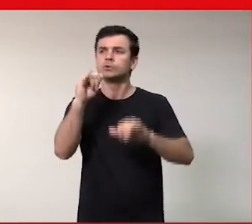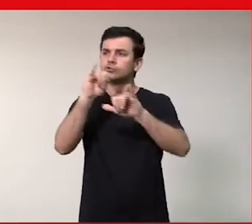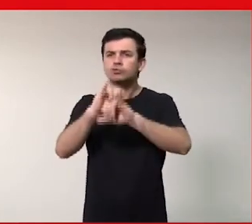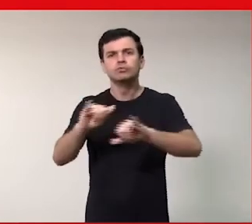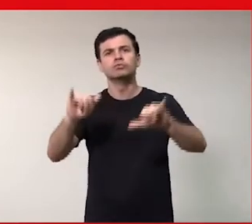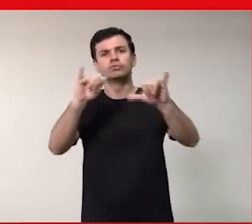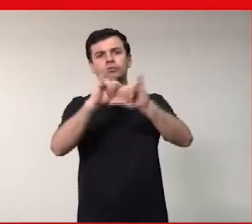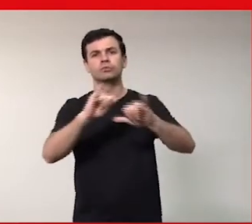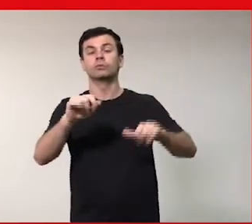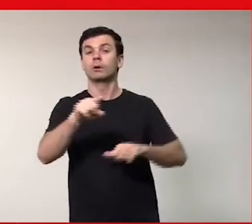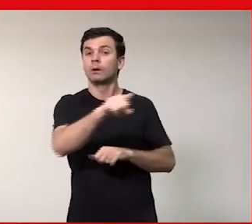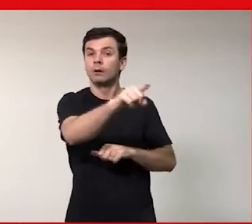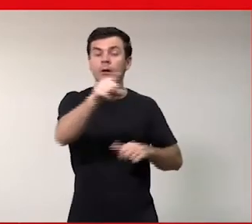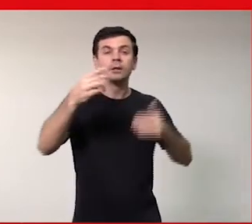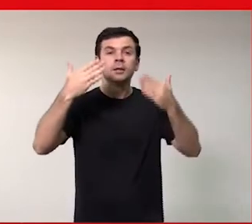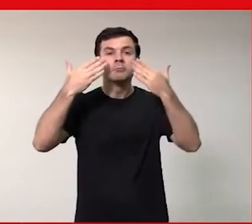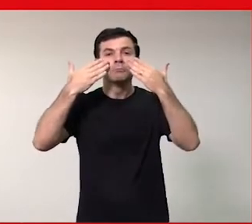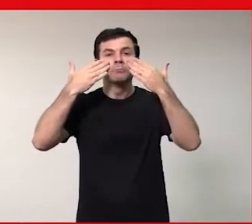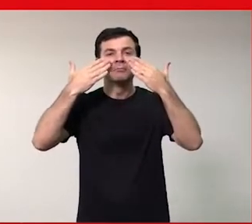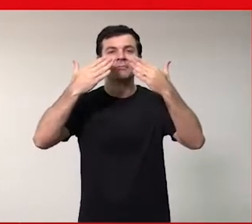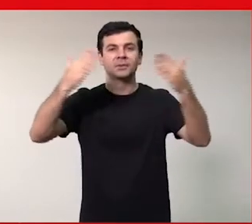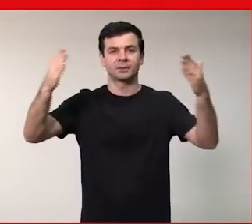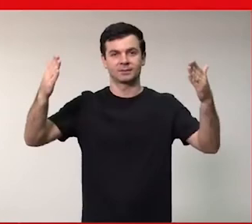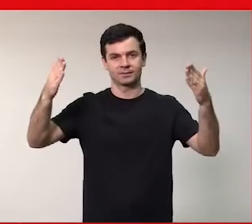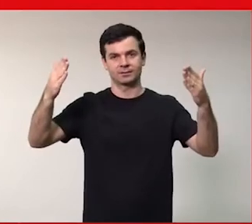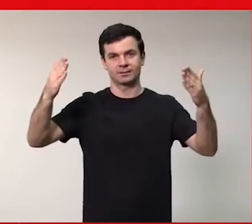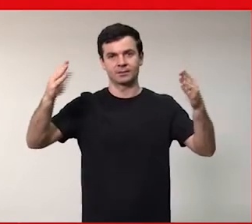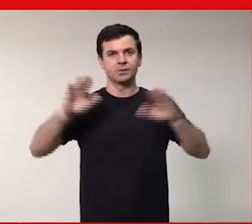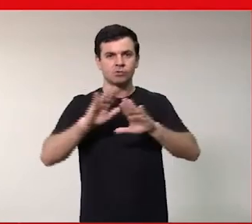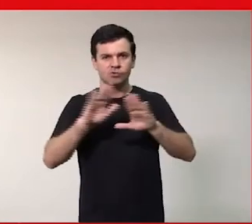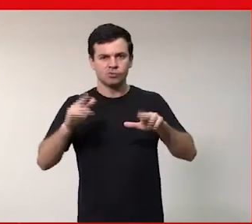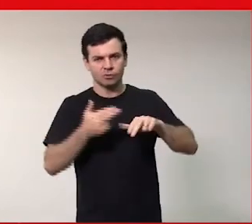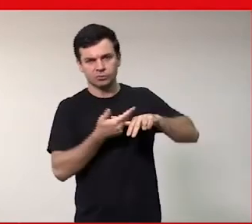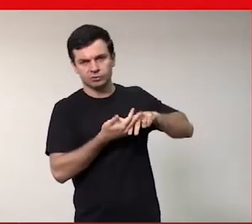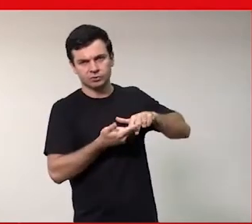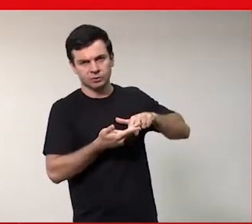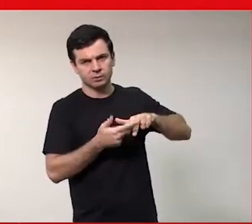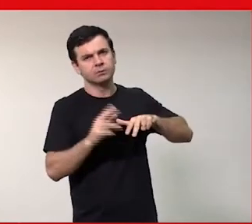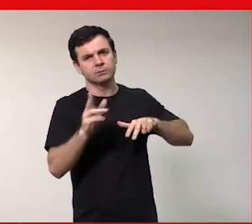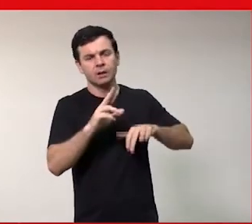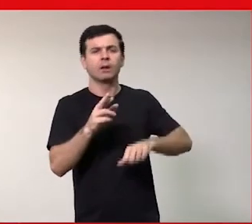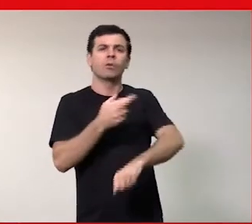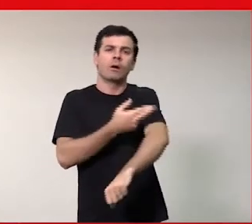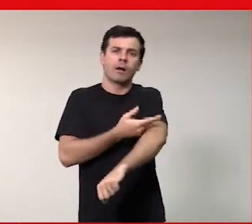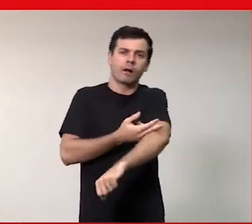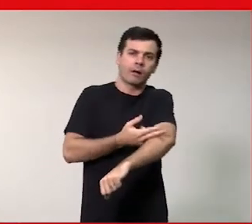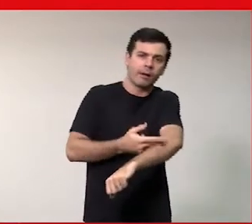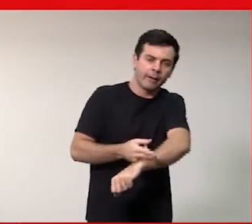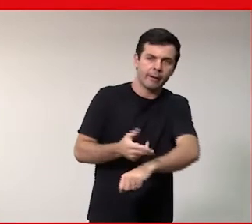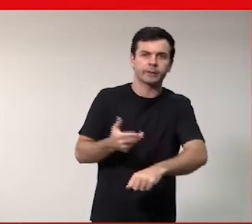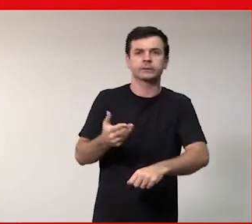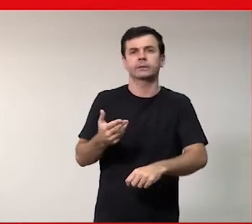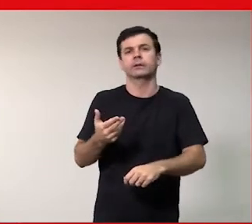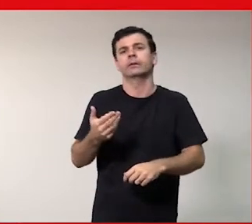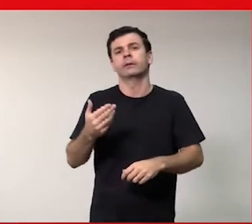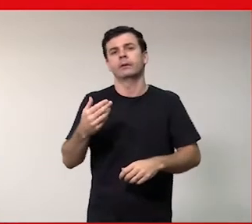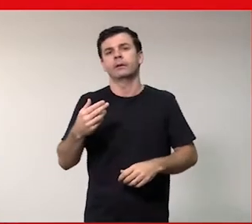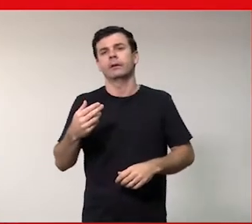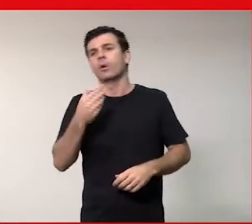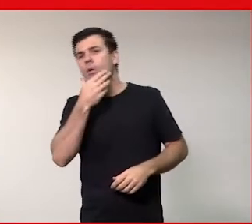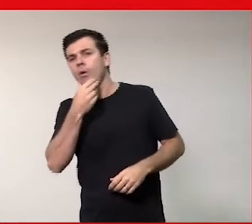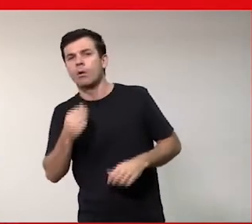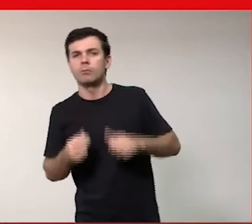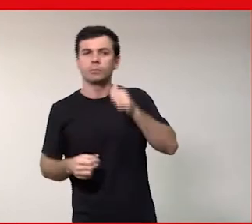essa grande visibilidade e aí eu estou falando não estou falando só de gênero não eu estou falando de raça eu estou falando de orientação sexual eu estou falando de pessoas com